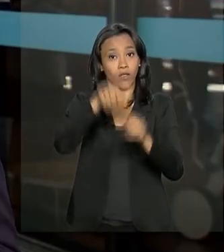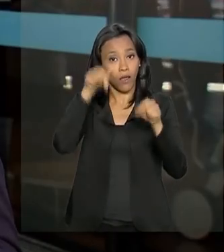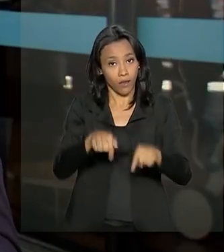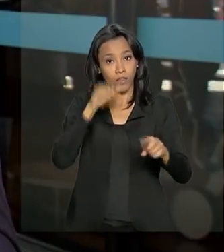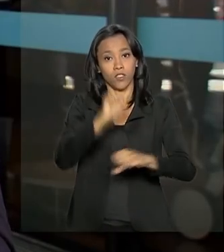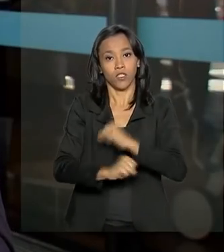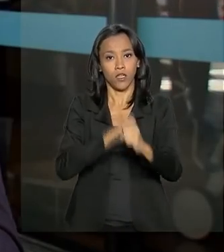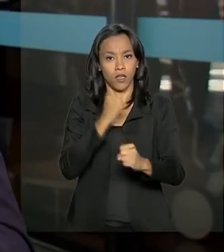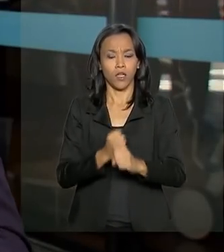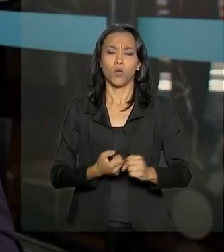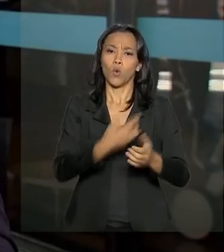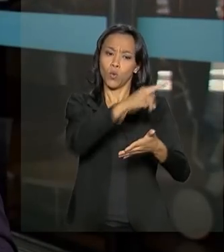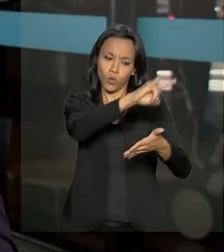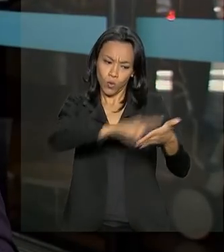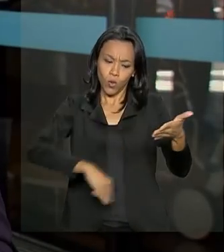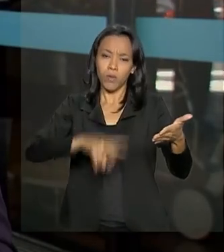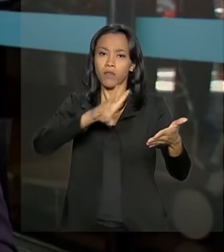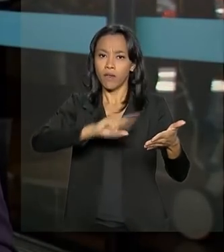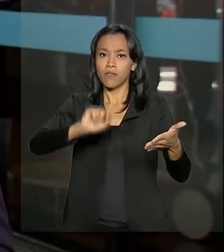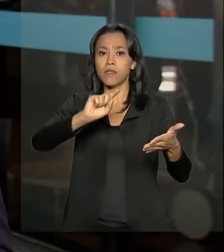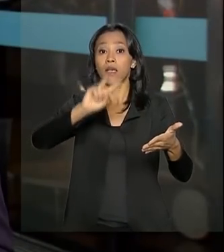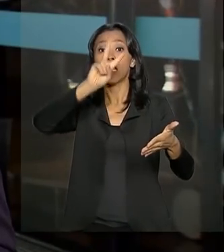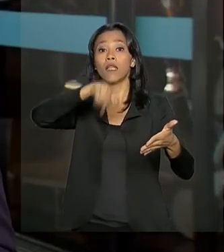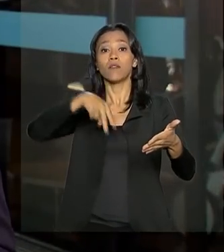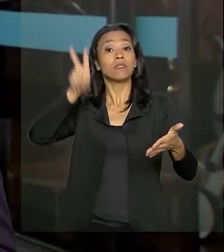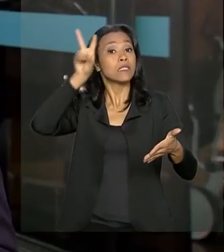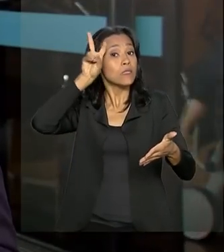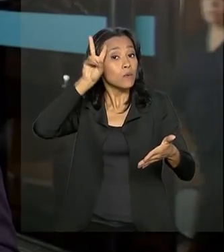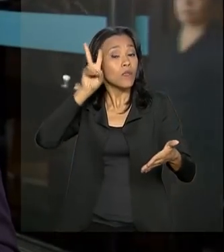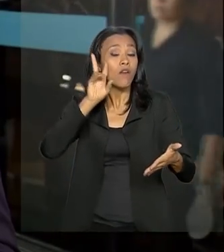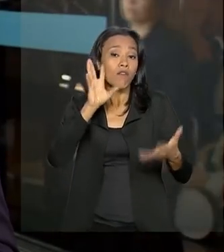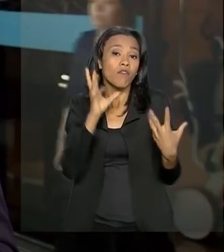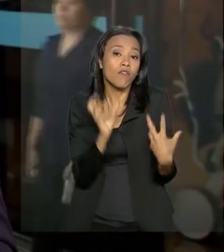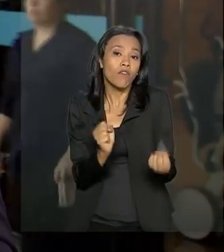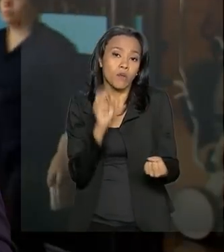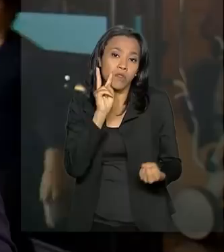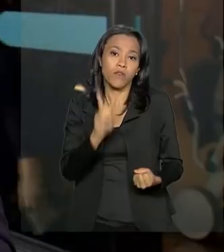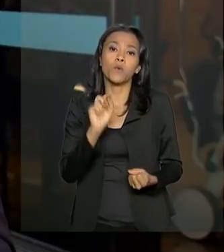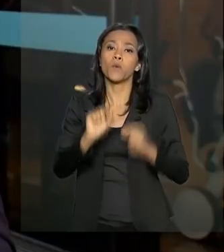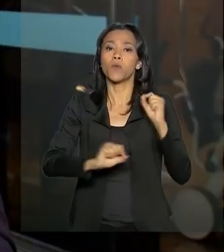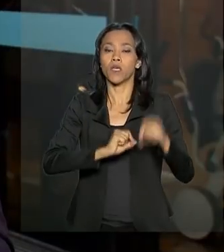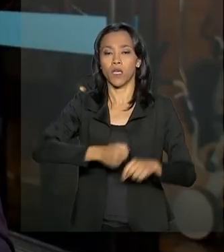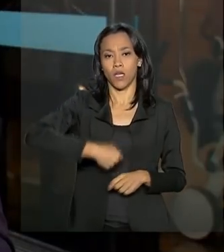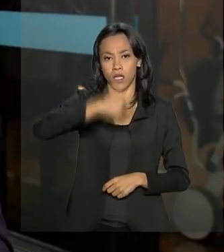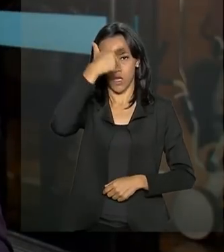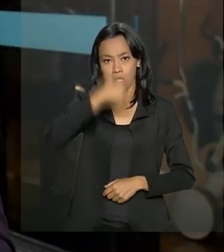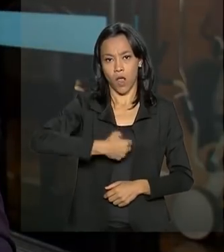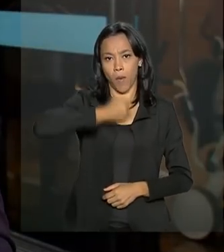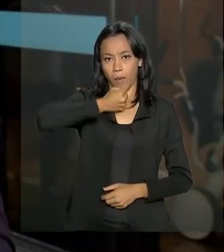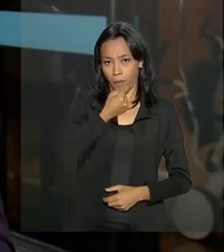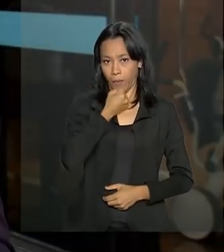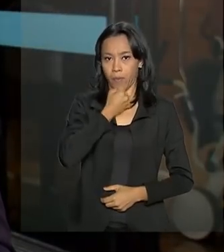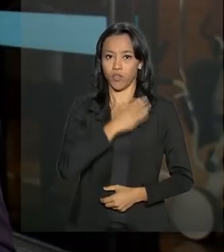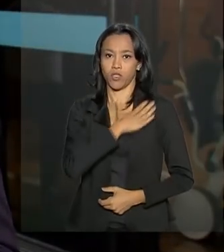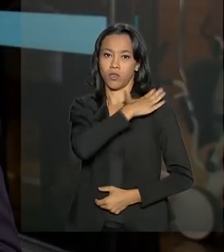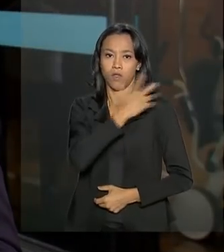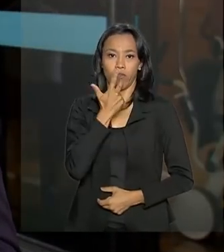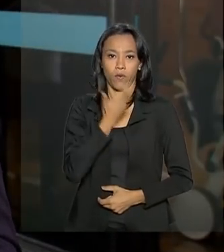documento será lido na próxima segunda-feira Vamos ver o que disse o porta-voz sobre esse assunto